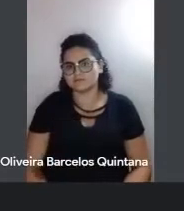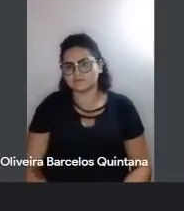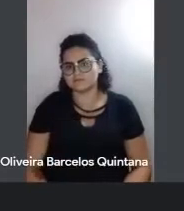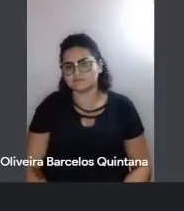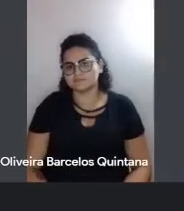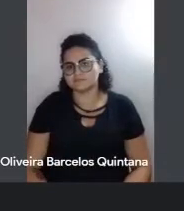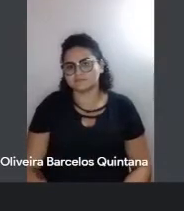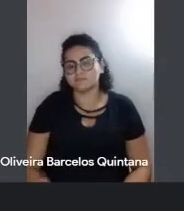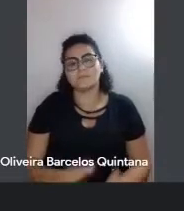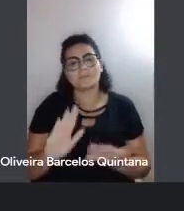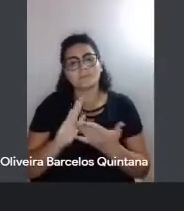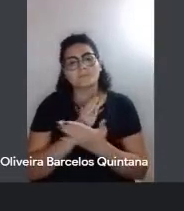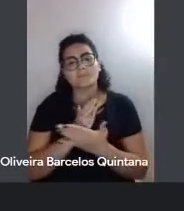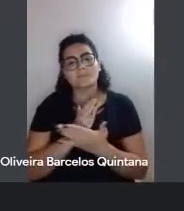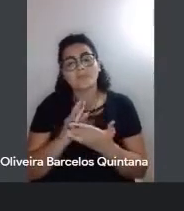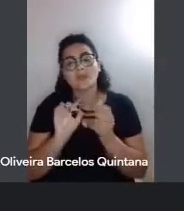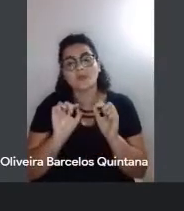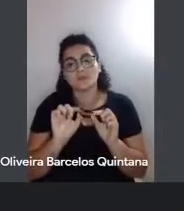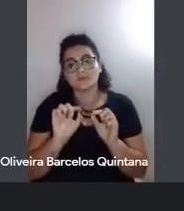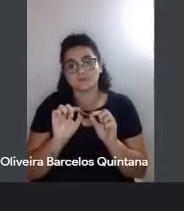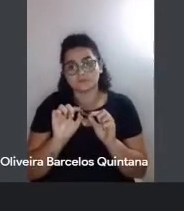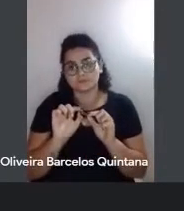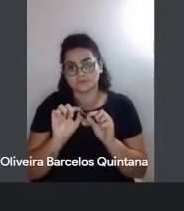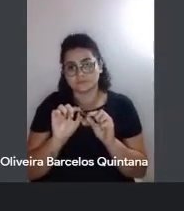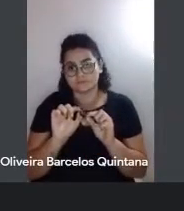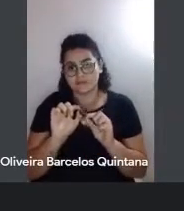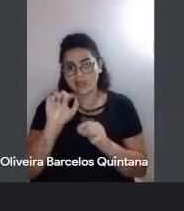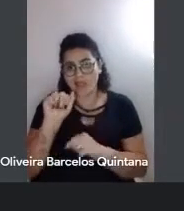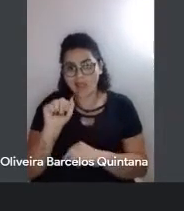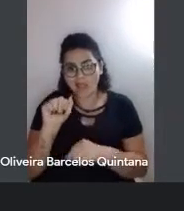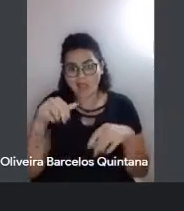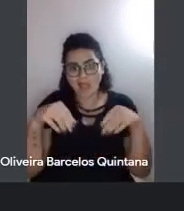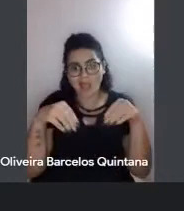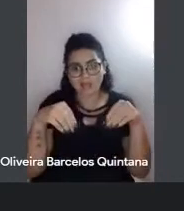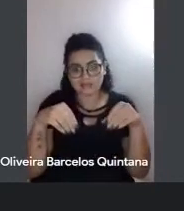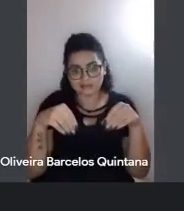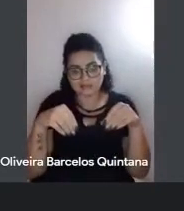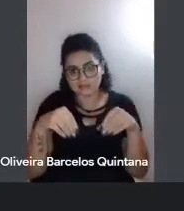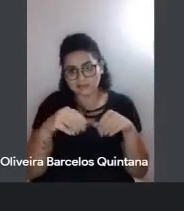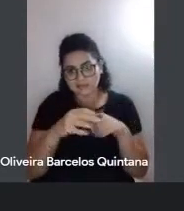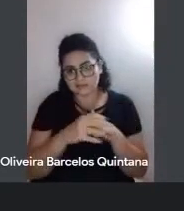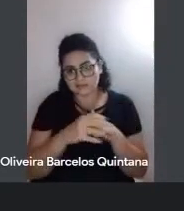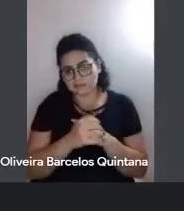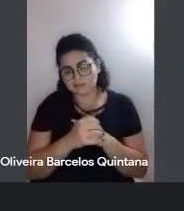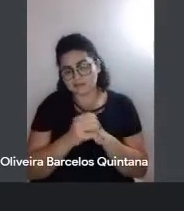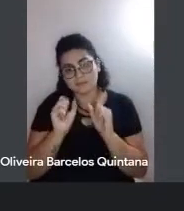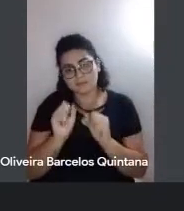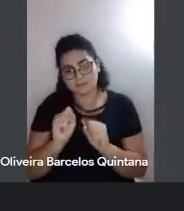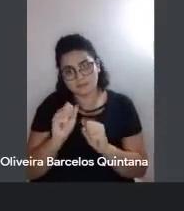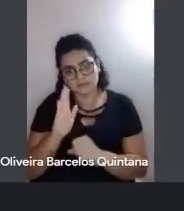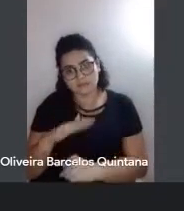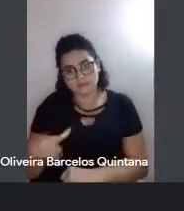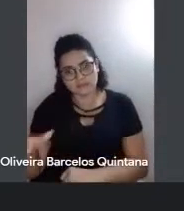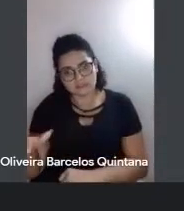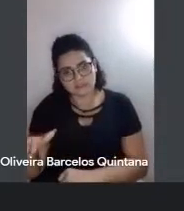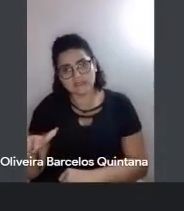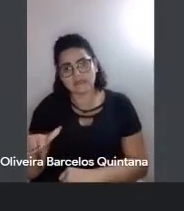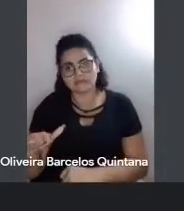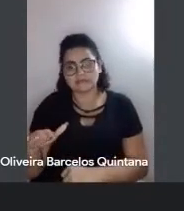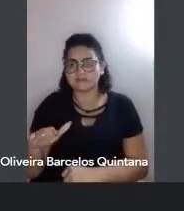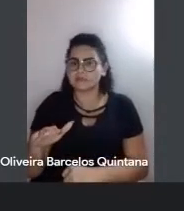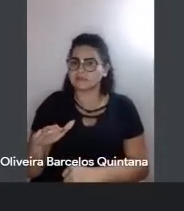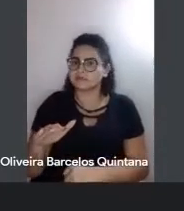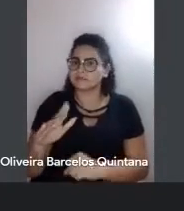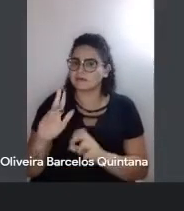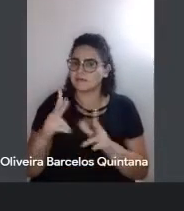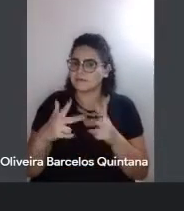algumas partes da parte à Terra poderiam ser lidas por crianças, eu não consigo ver muito bem essa diferença, a Anabelle